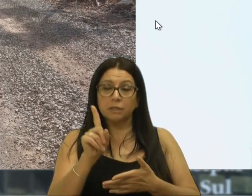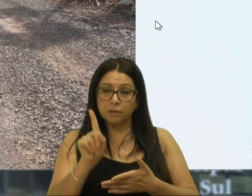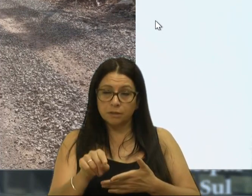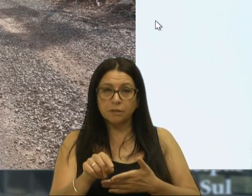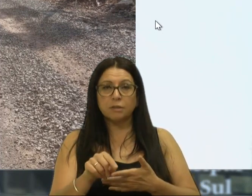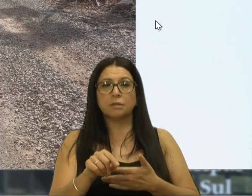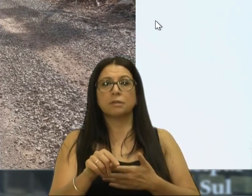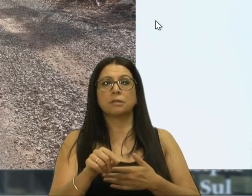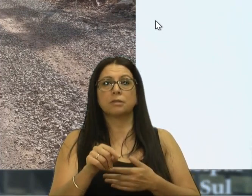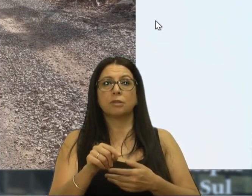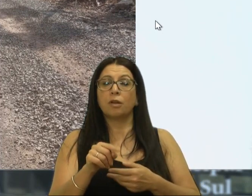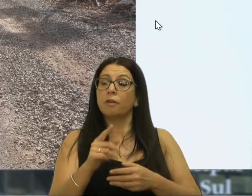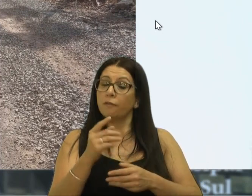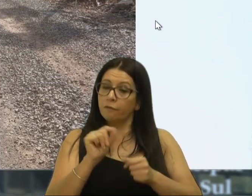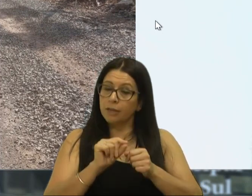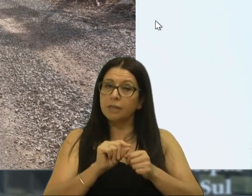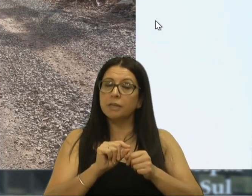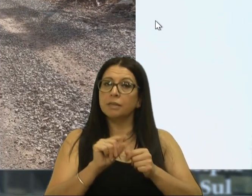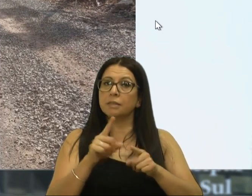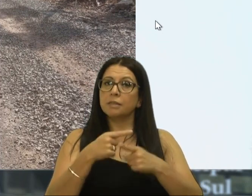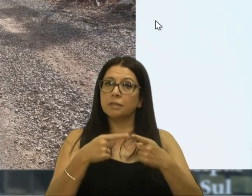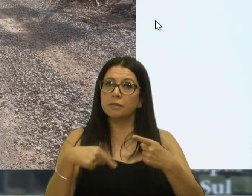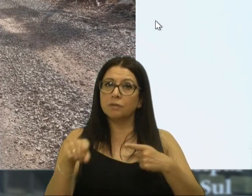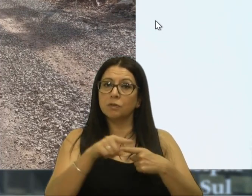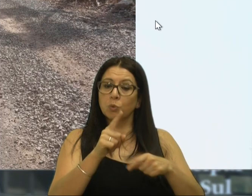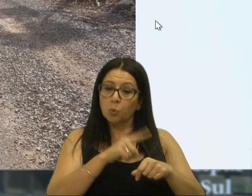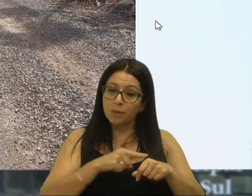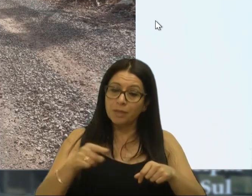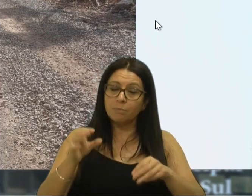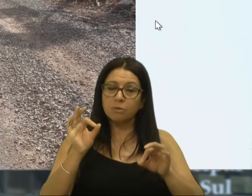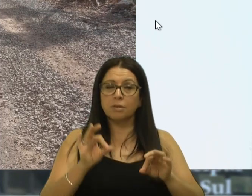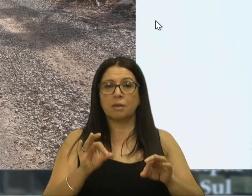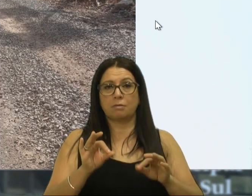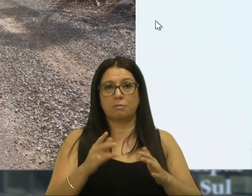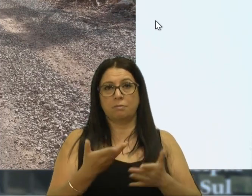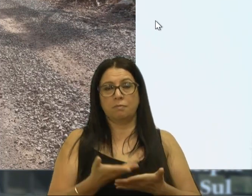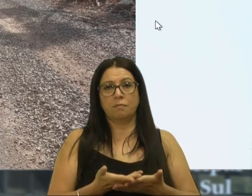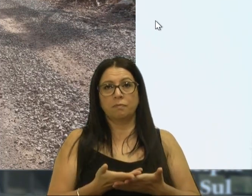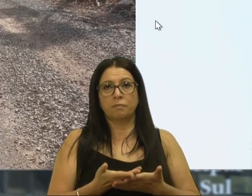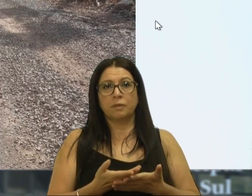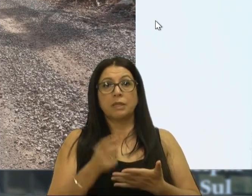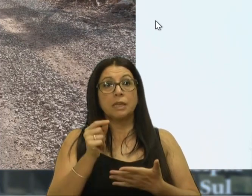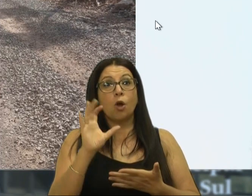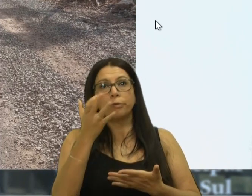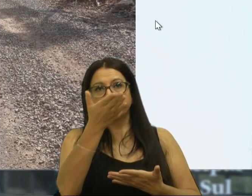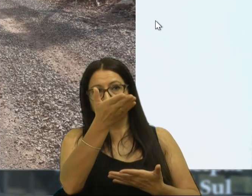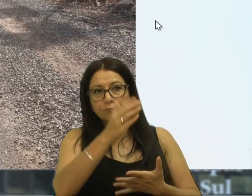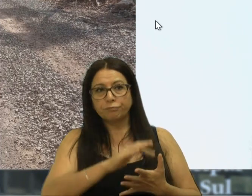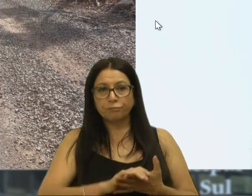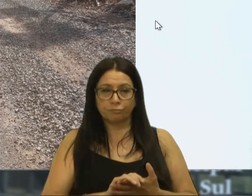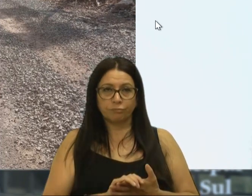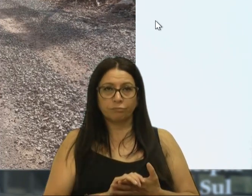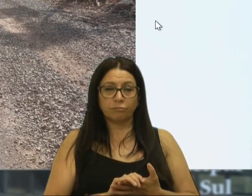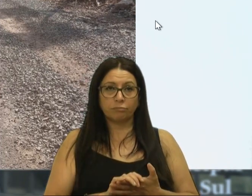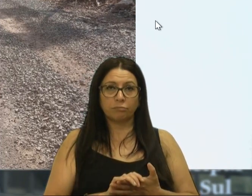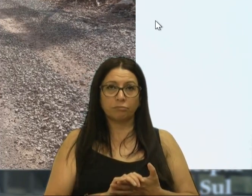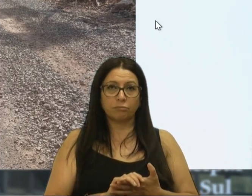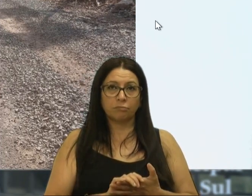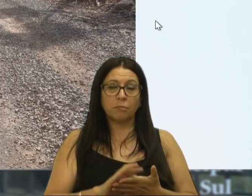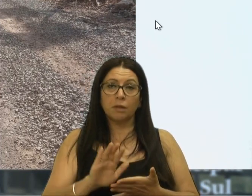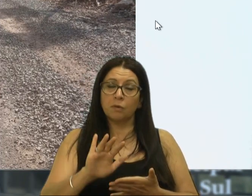Friuso, ela foi licitada, e ela não cumpriu com o CDV, os prazos legais. E aí, acontece isso aí. Muitas vezes, a gente